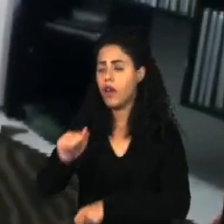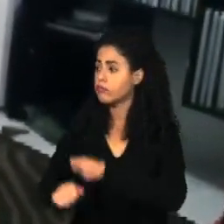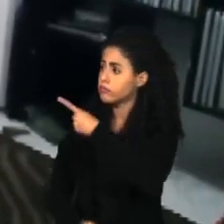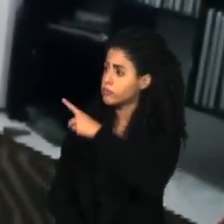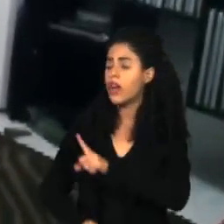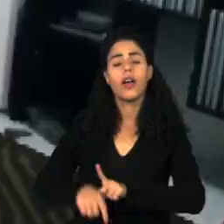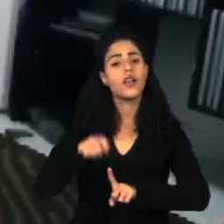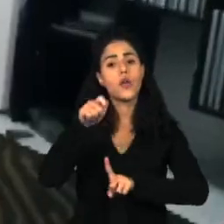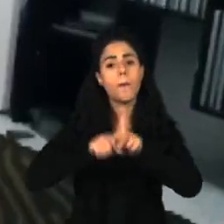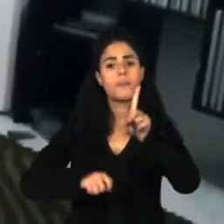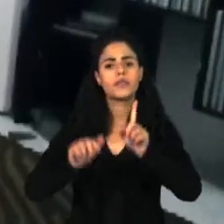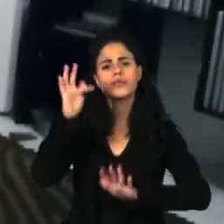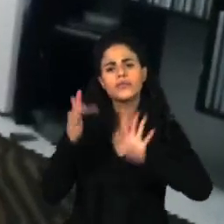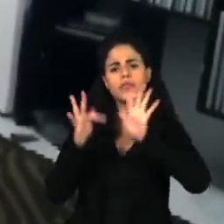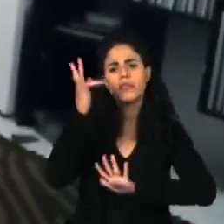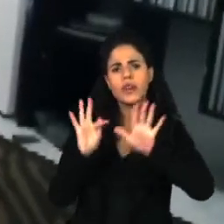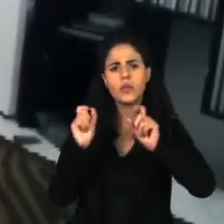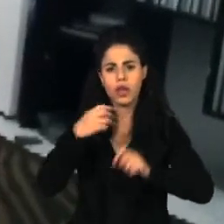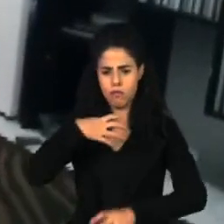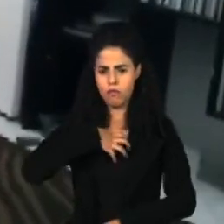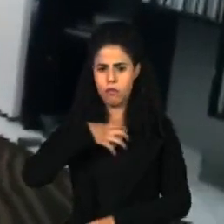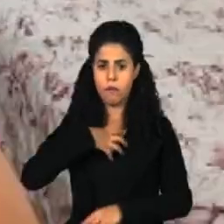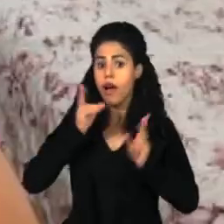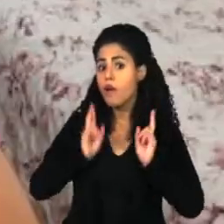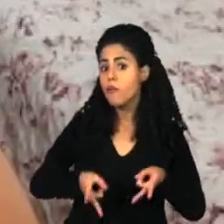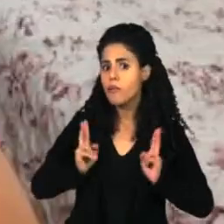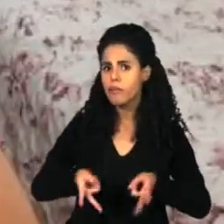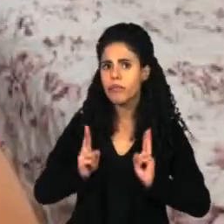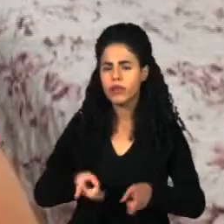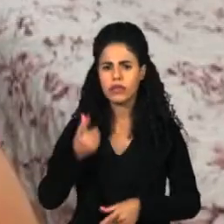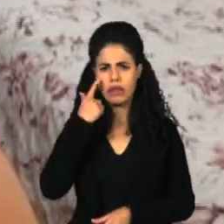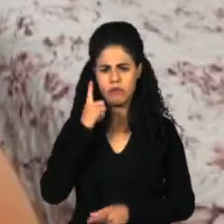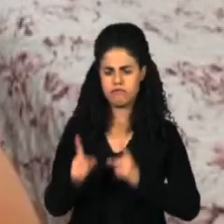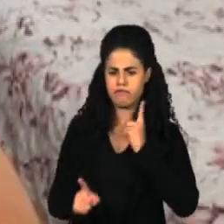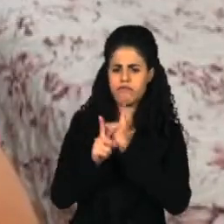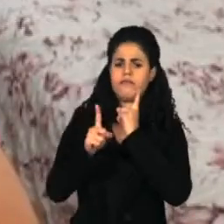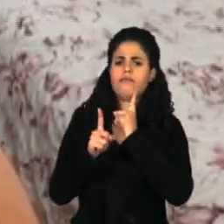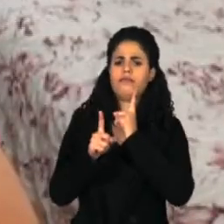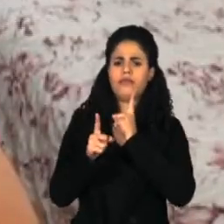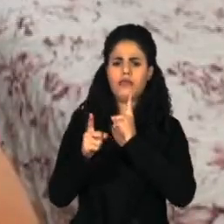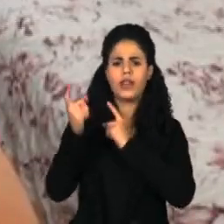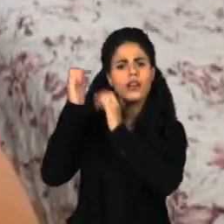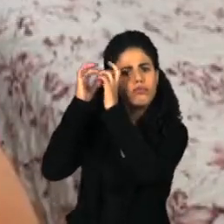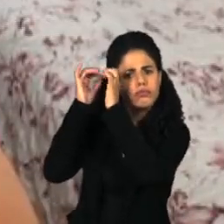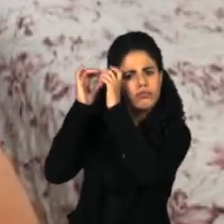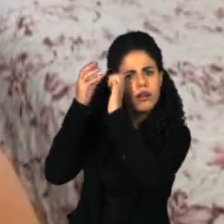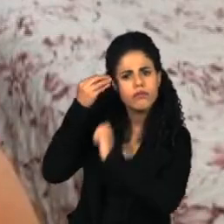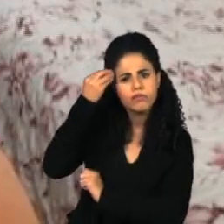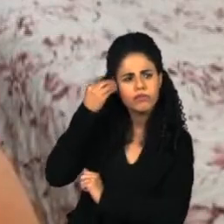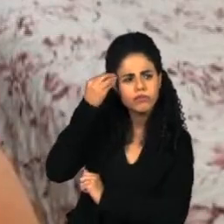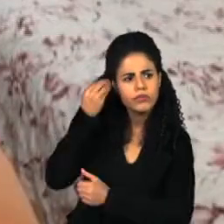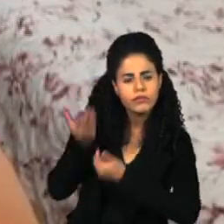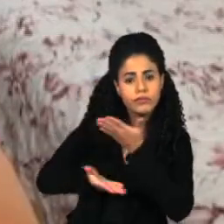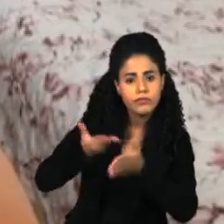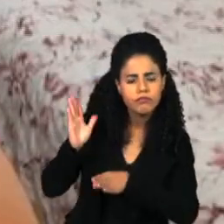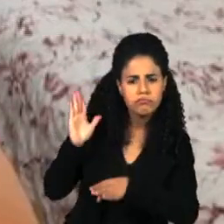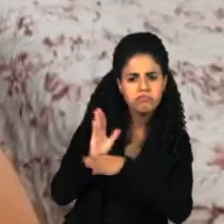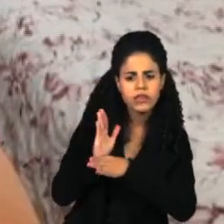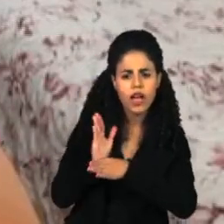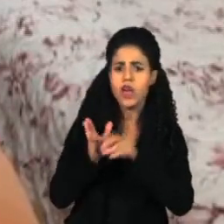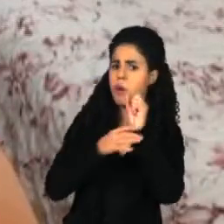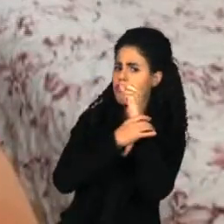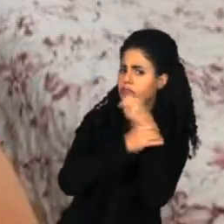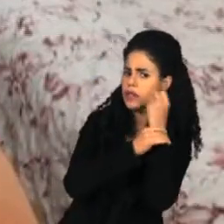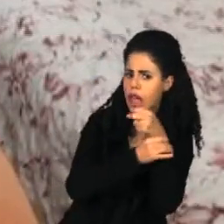fevereiro desse ano, os sintomas eram os mesmos. Eu não encontrei neurologistas, nem fisioterapeutas e